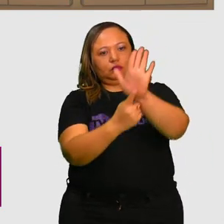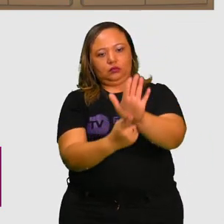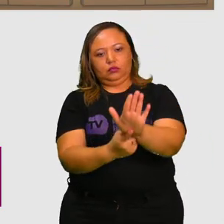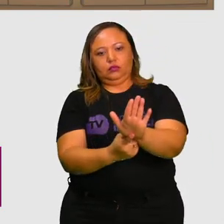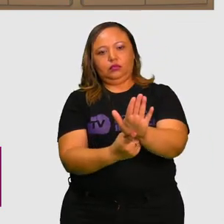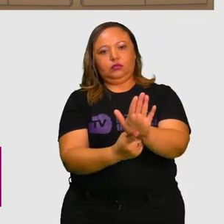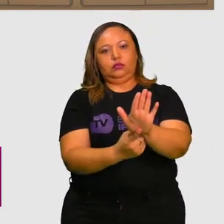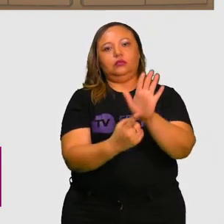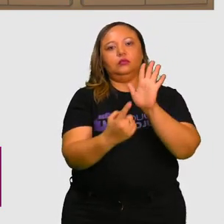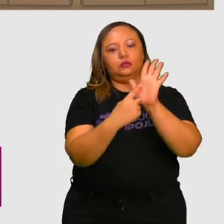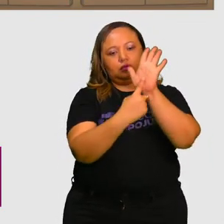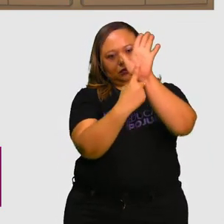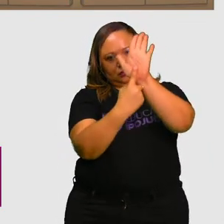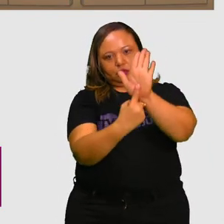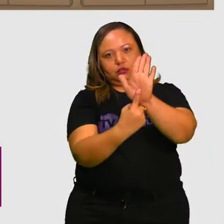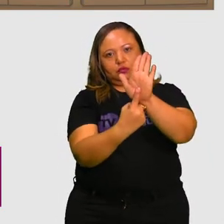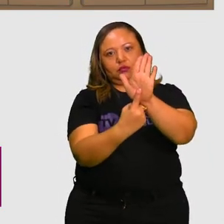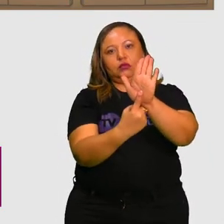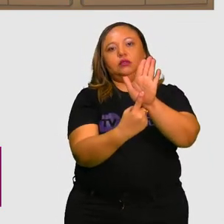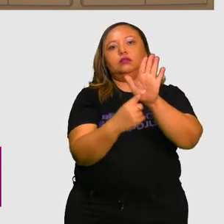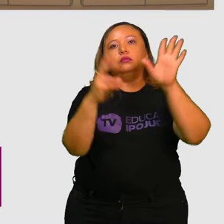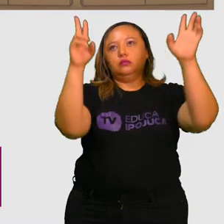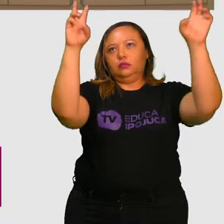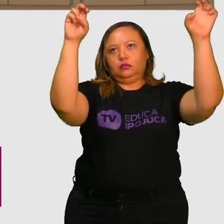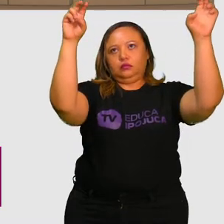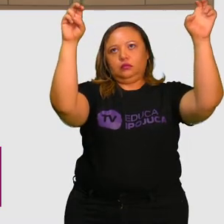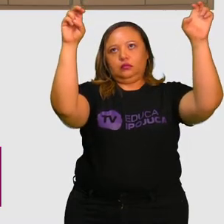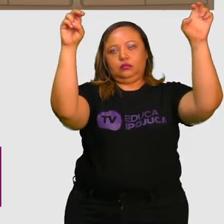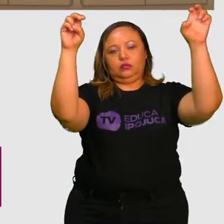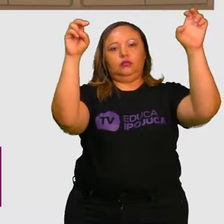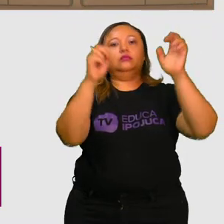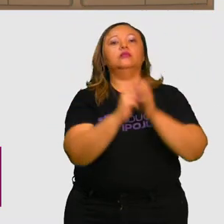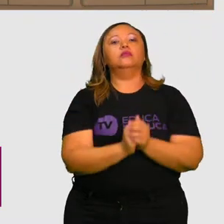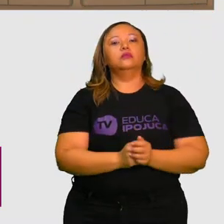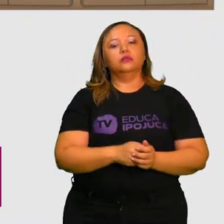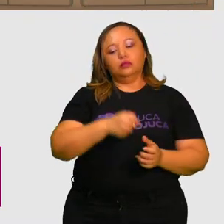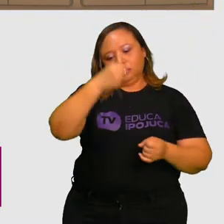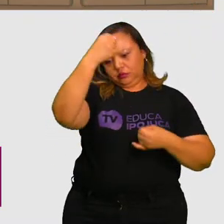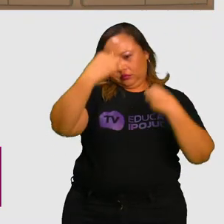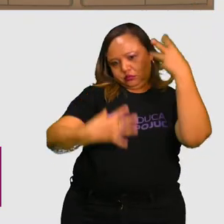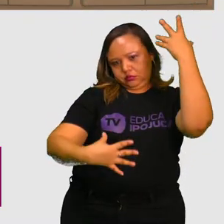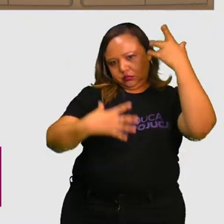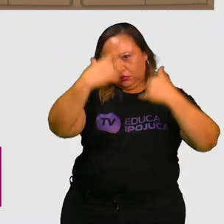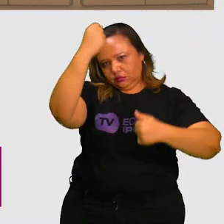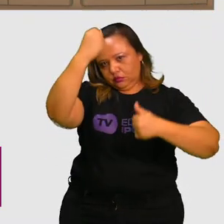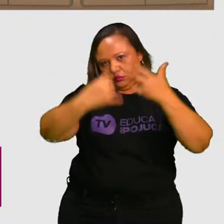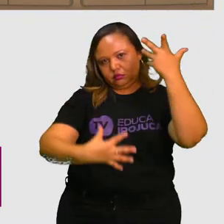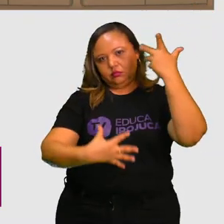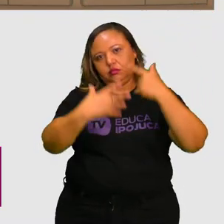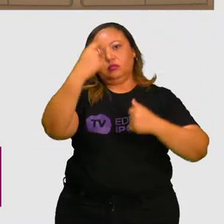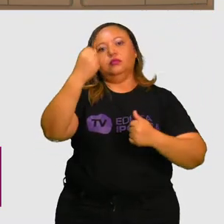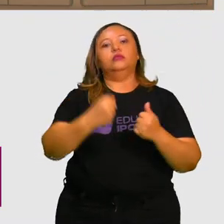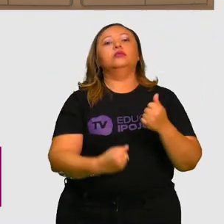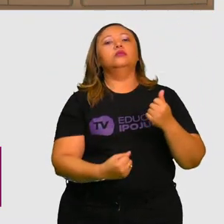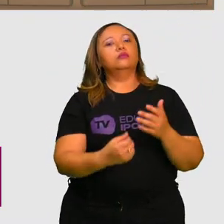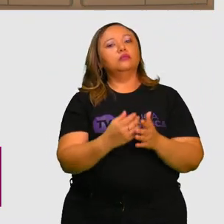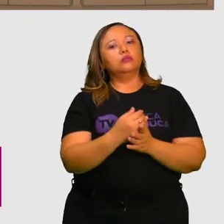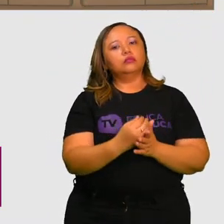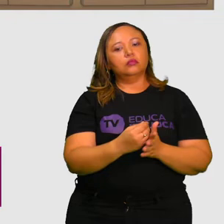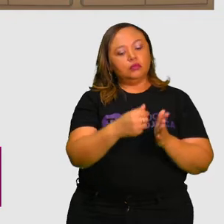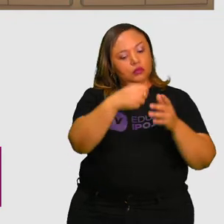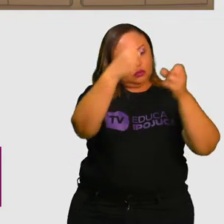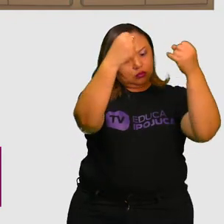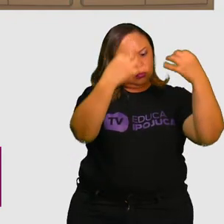Expositivo, porque expõe um tema, informações e resultados de pesquisas. Argumentativo, porque expõe